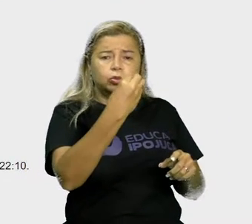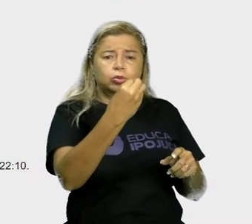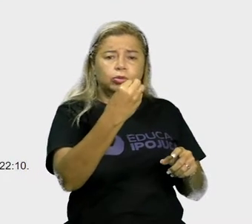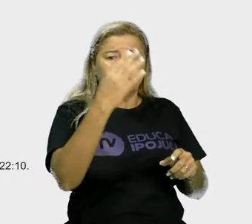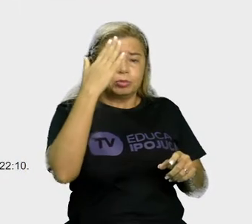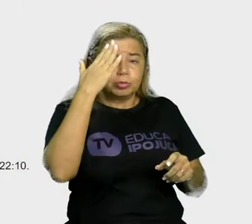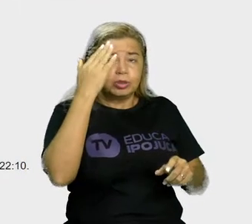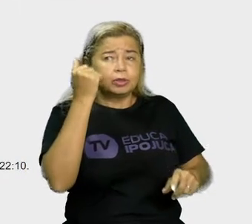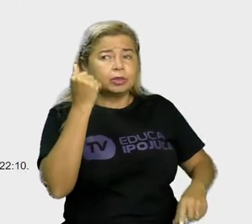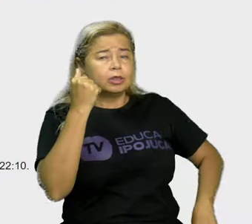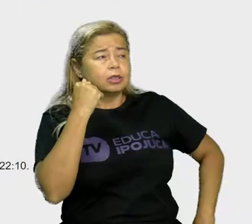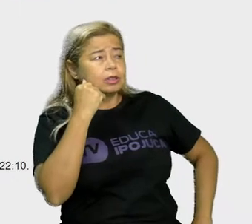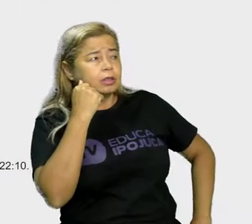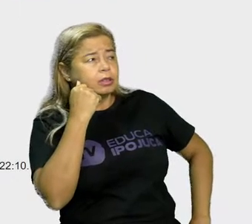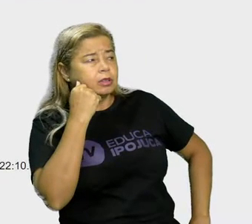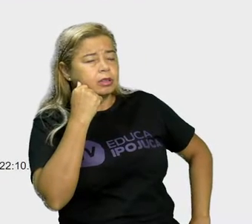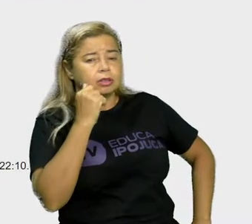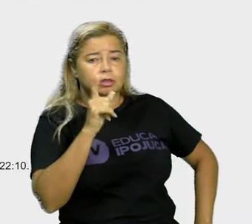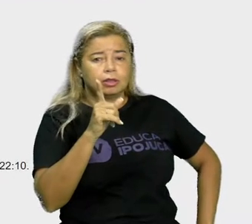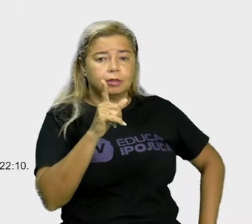Chapeuzinho chegou,